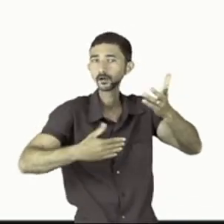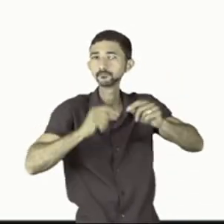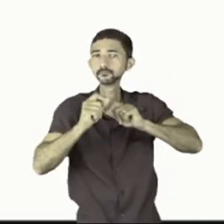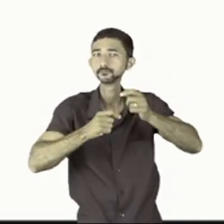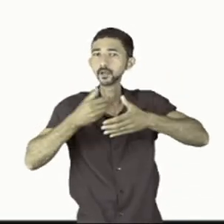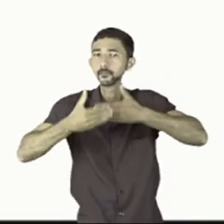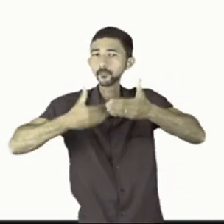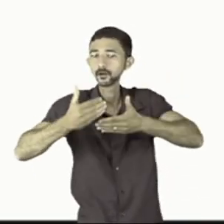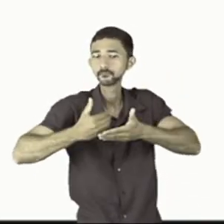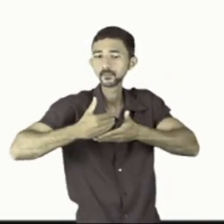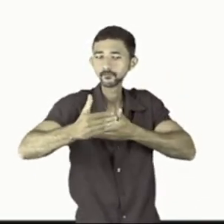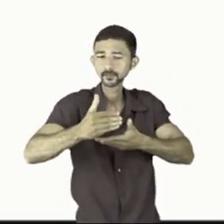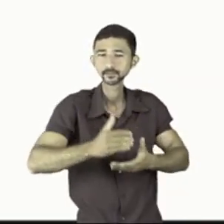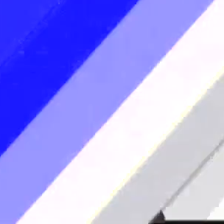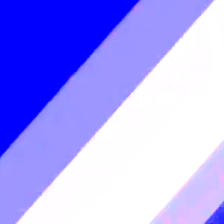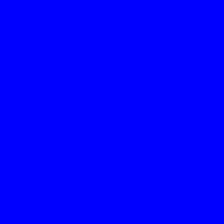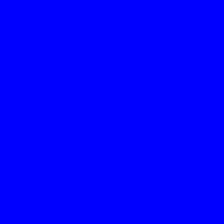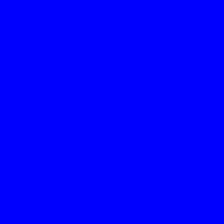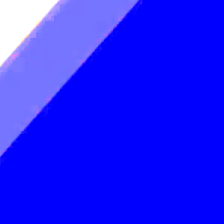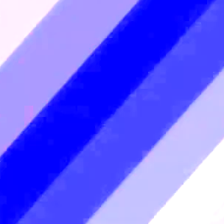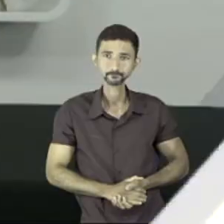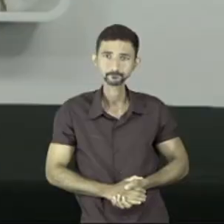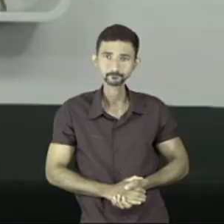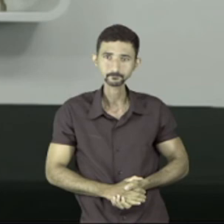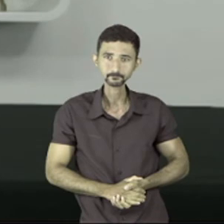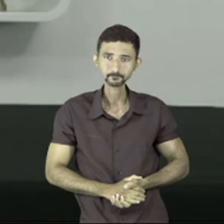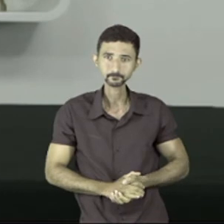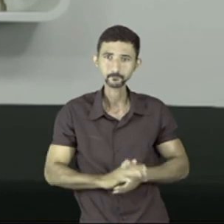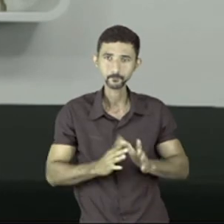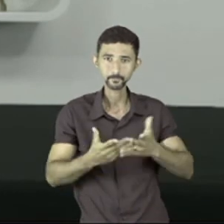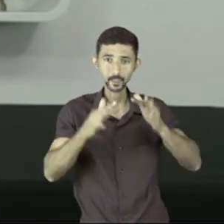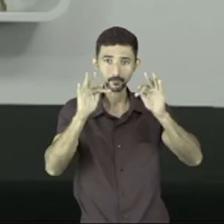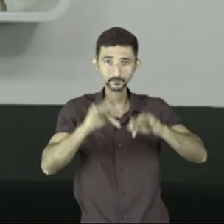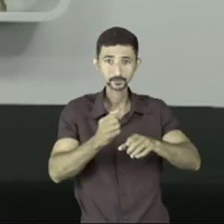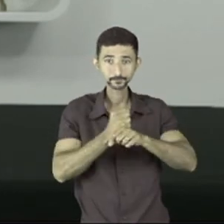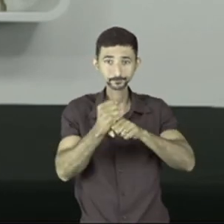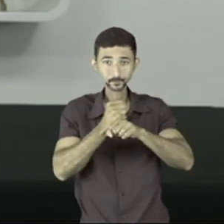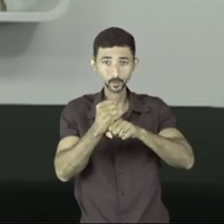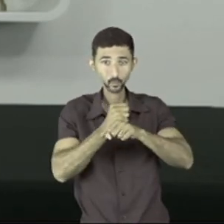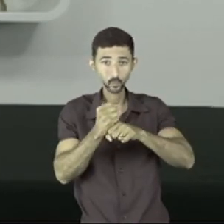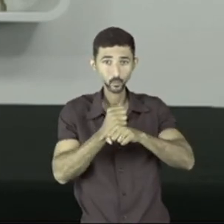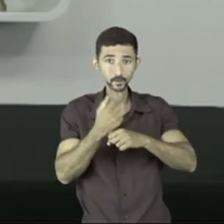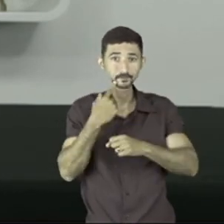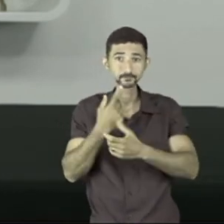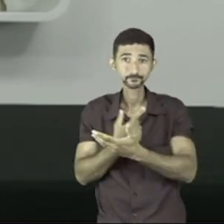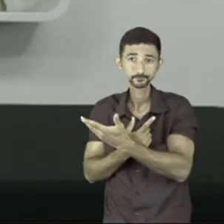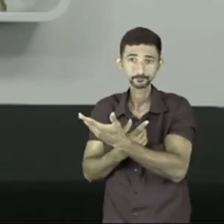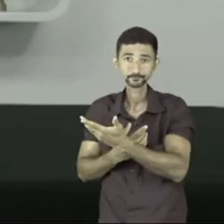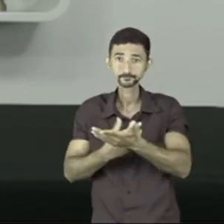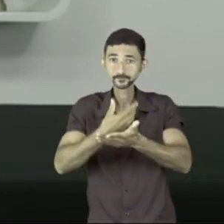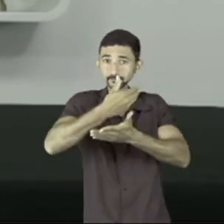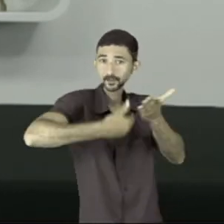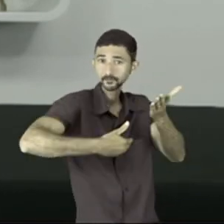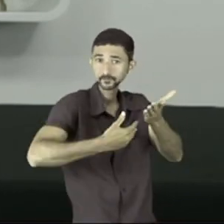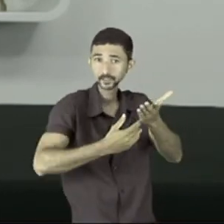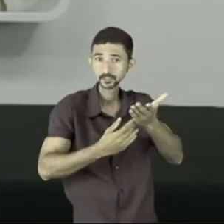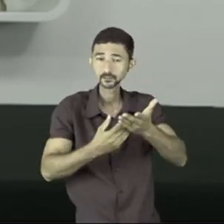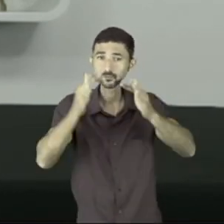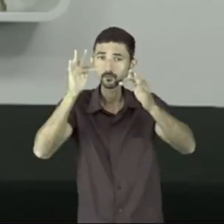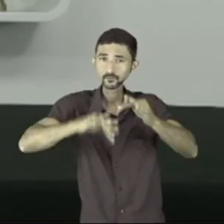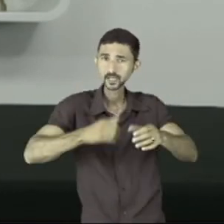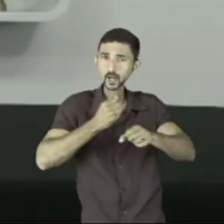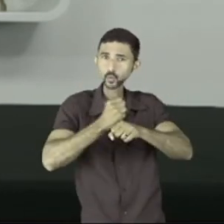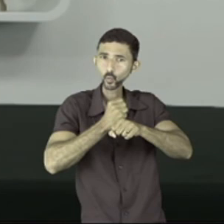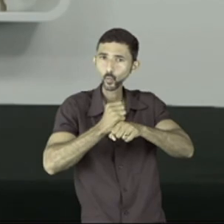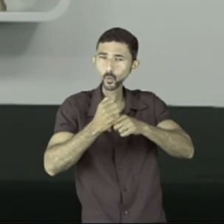significa avançar olha pra mim um pouquinho quando a gente termina um ano letivo lá na sua ficha síntese você que é aluno das